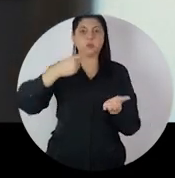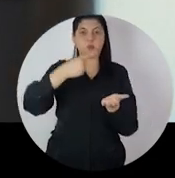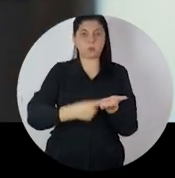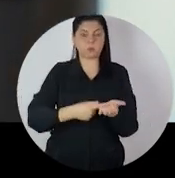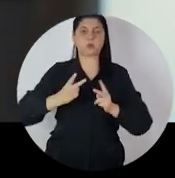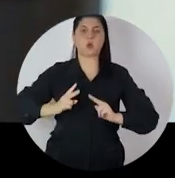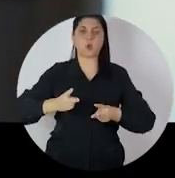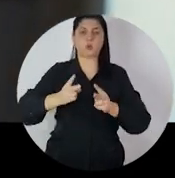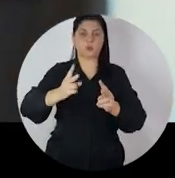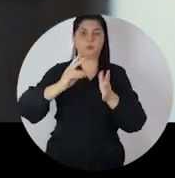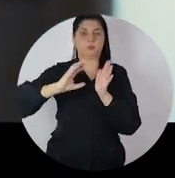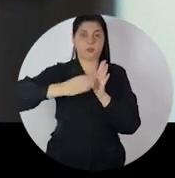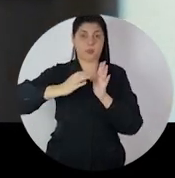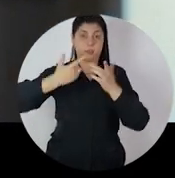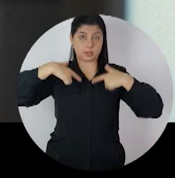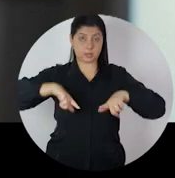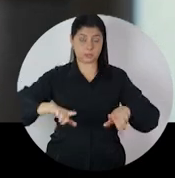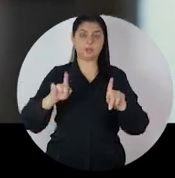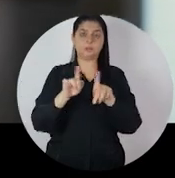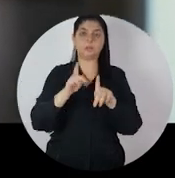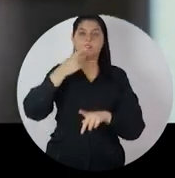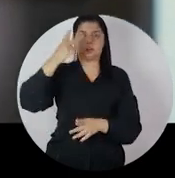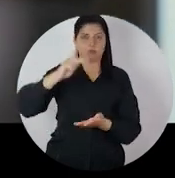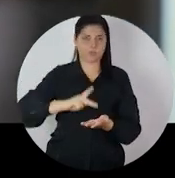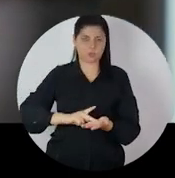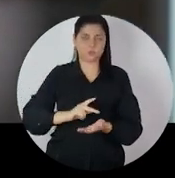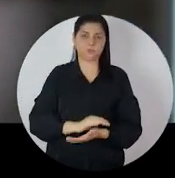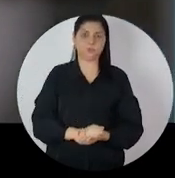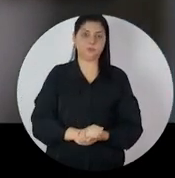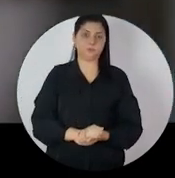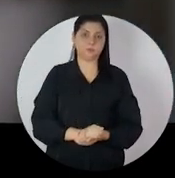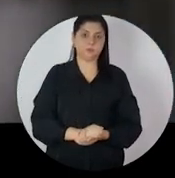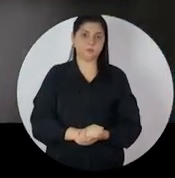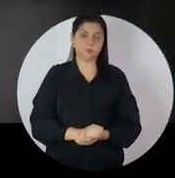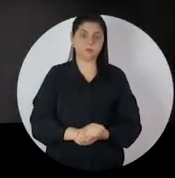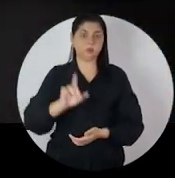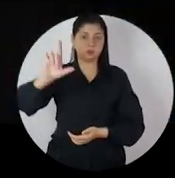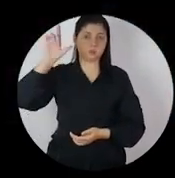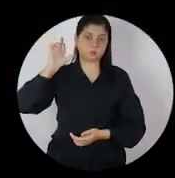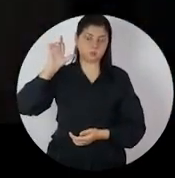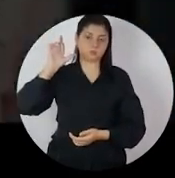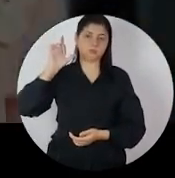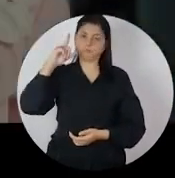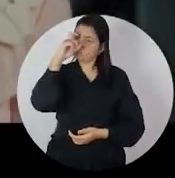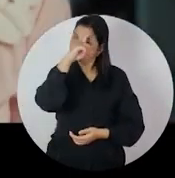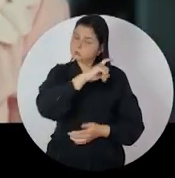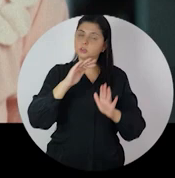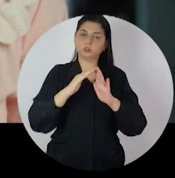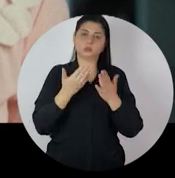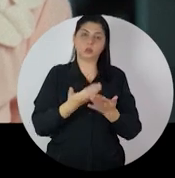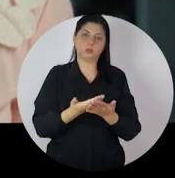eu reforço o compromisso de continuar fazendo uma campanha limpa e falando sempre a verdade. Antes era